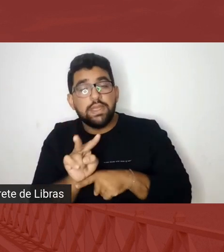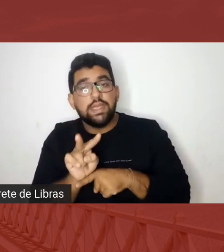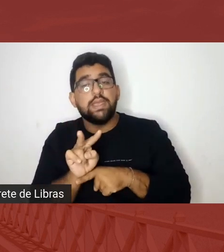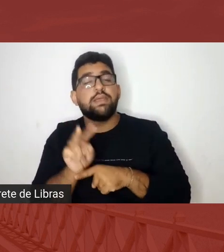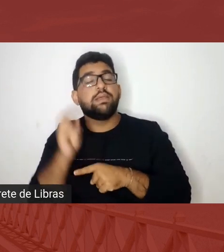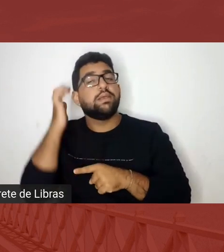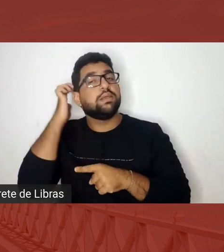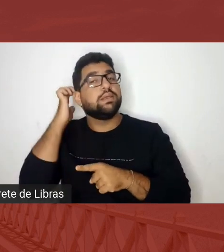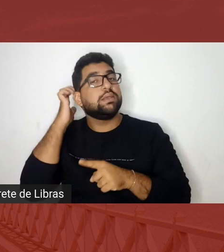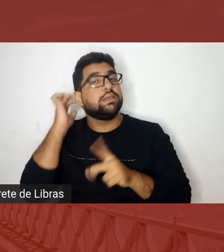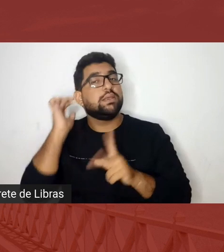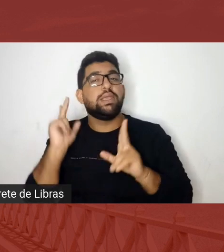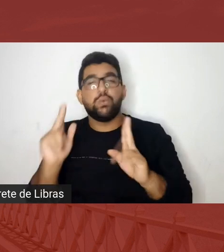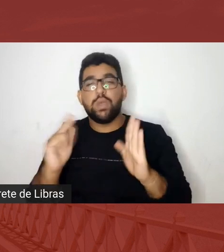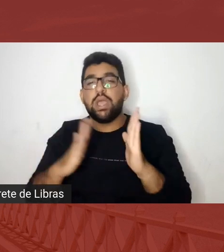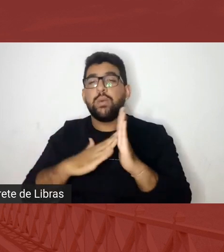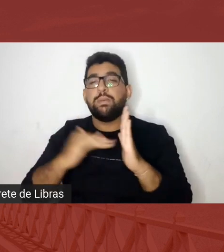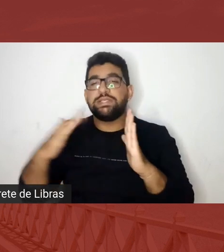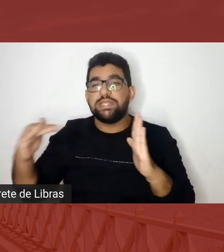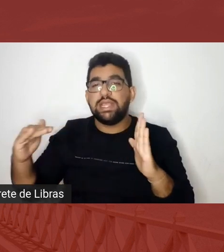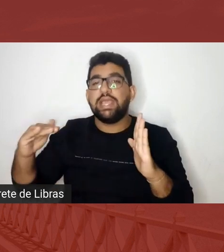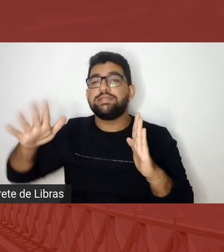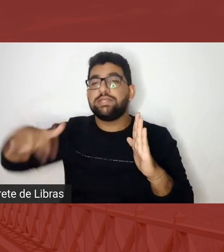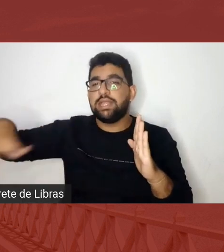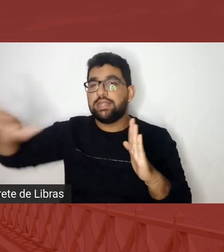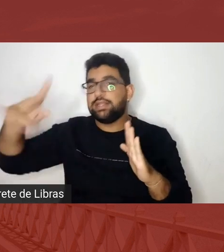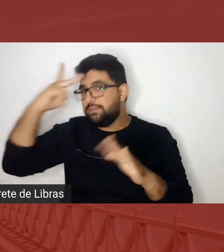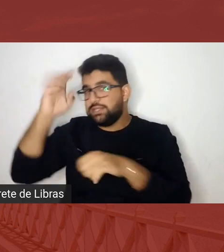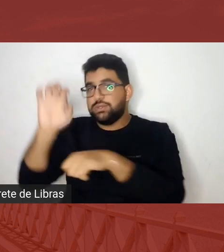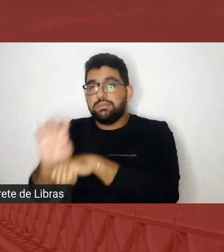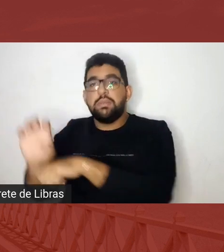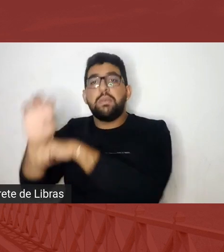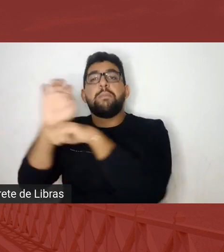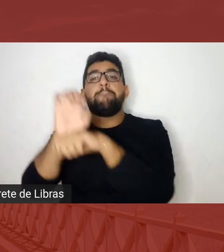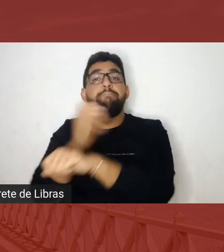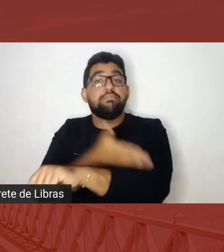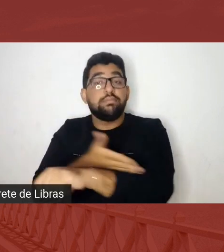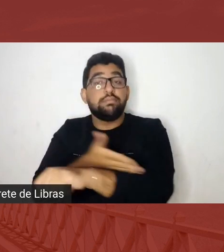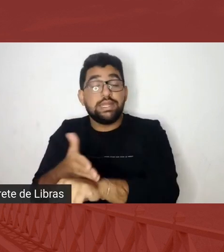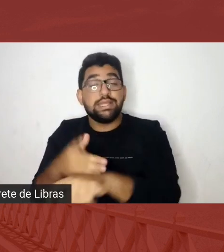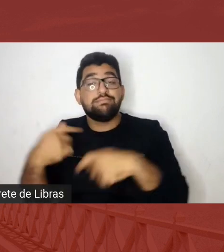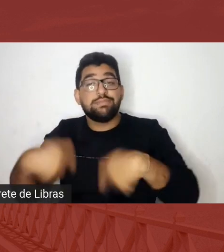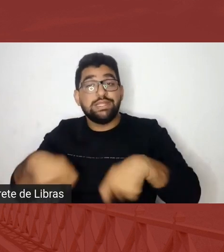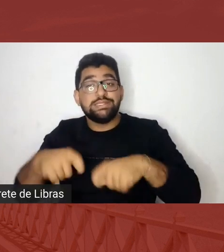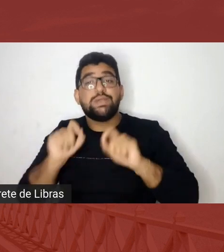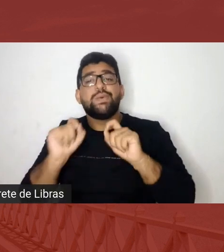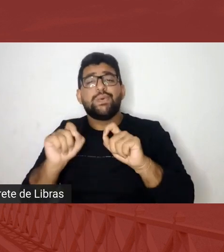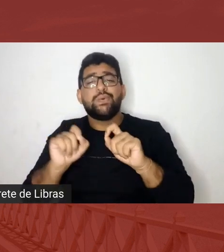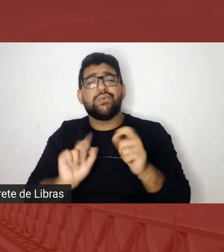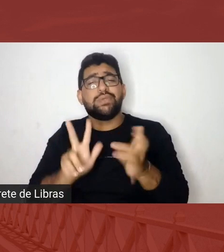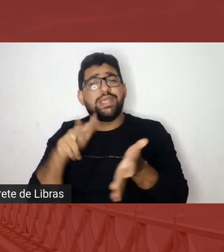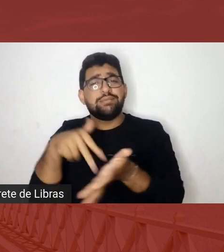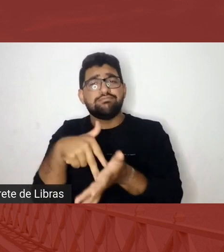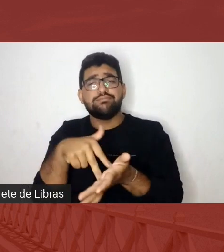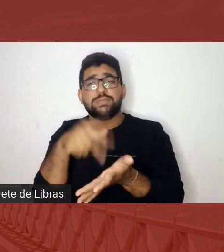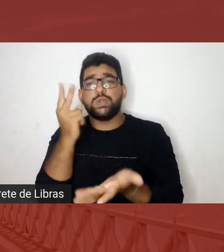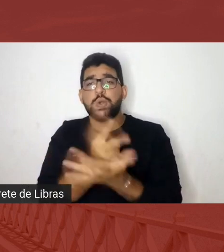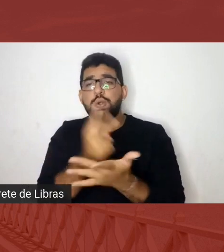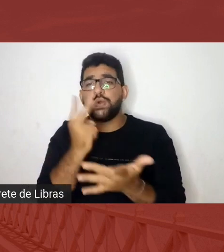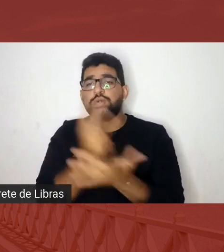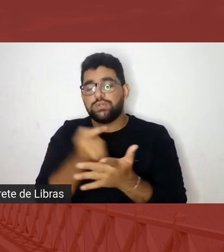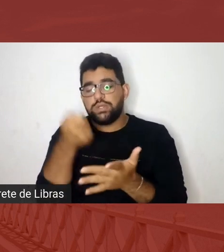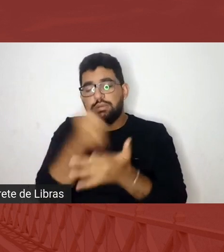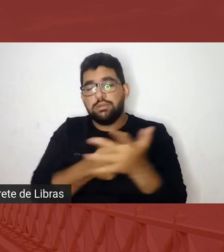colonizadora da estética branca nós teremos que manter-nos na luta agora a convocação que eu tenho